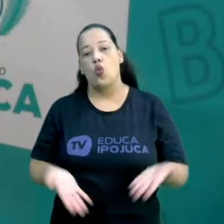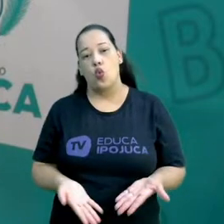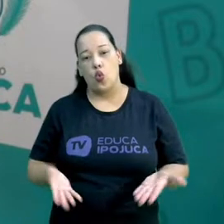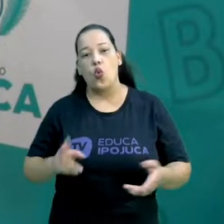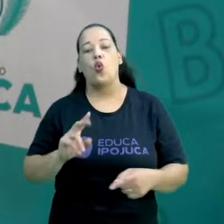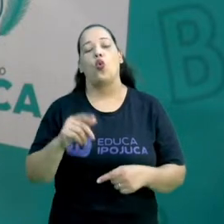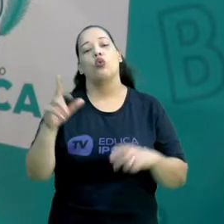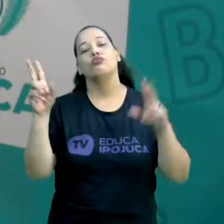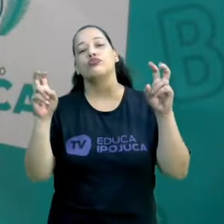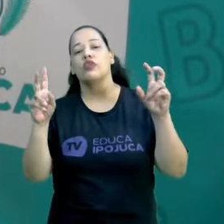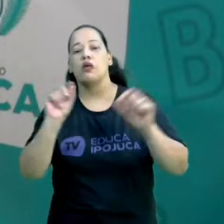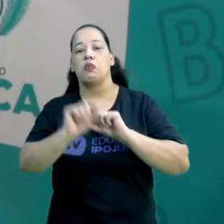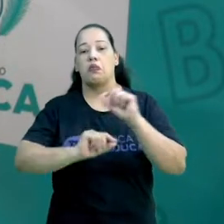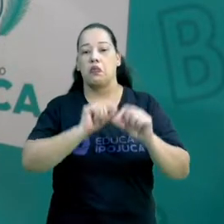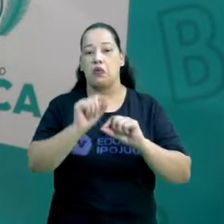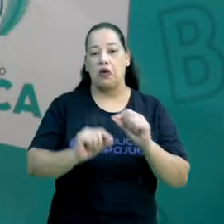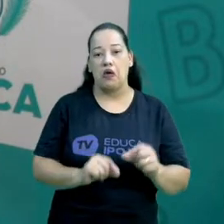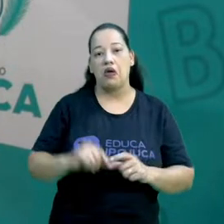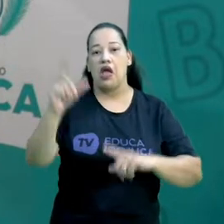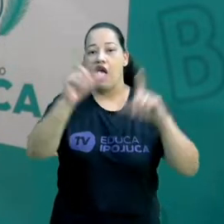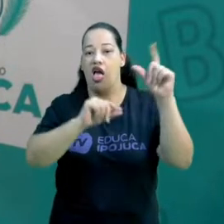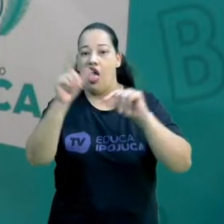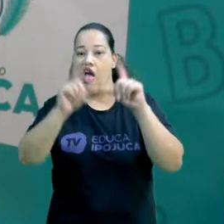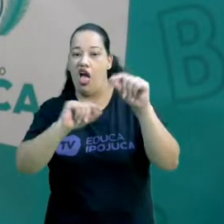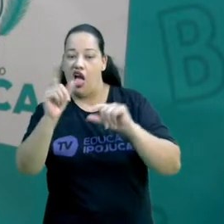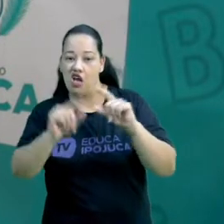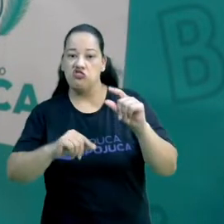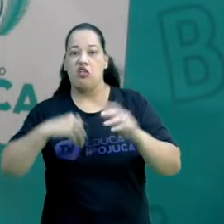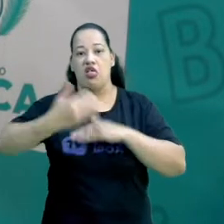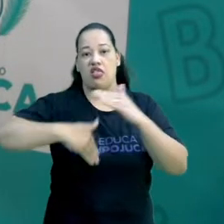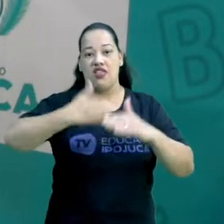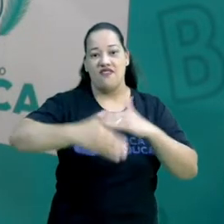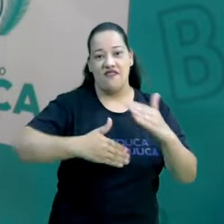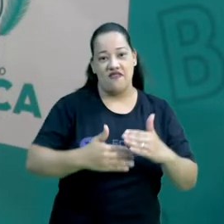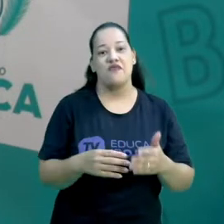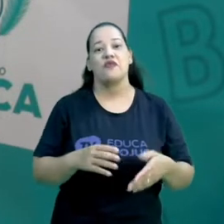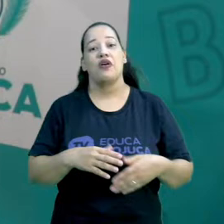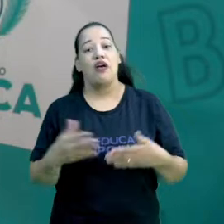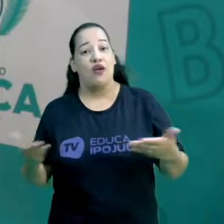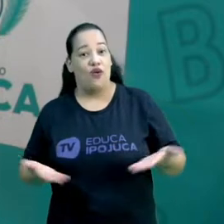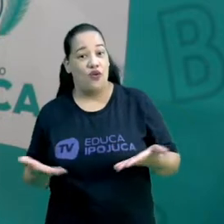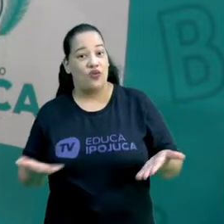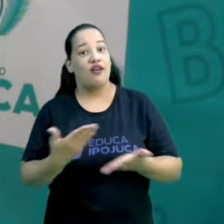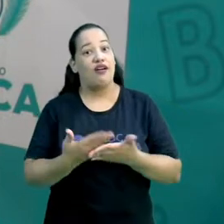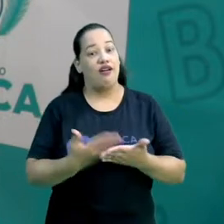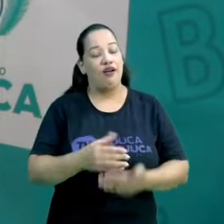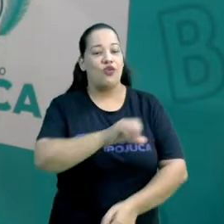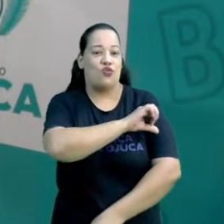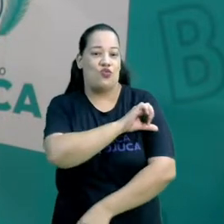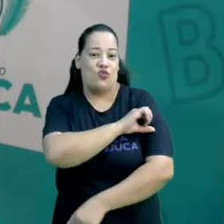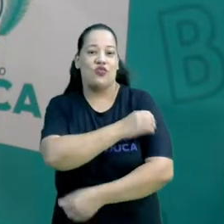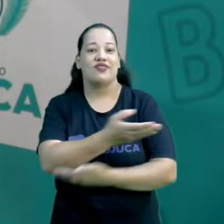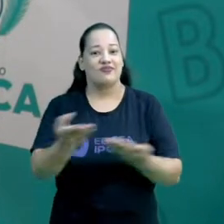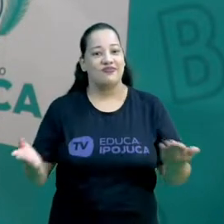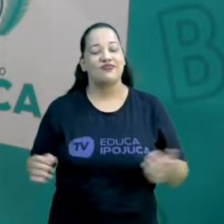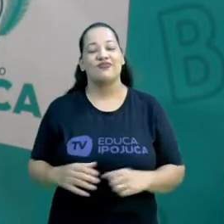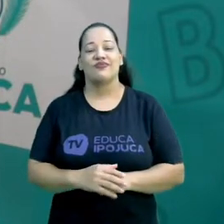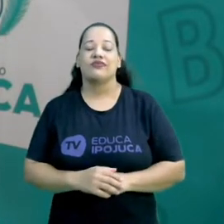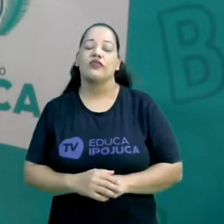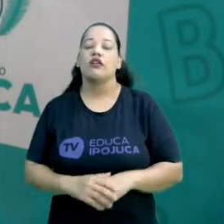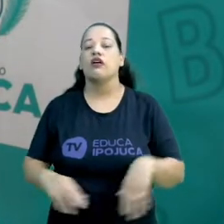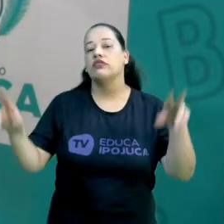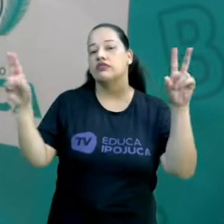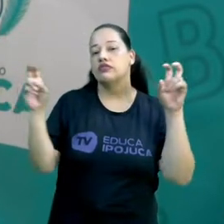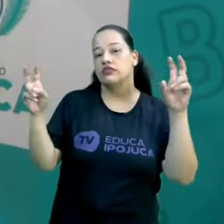evolução estralar, um tema bem interessante e um pouquinho complexo. E essa aula vai para os nossos nonos anos. Quando a gente